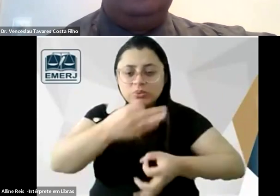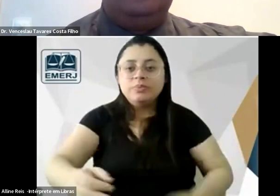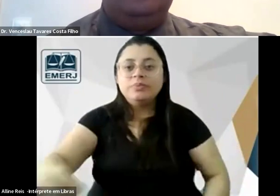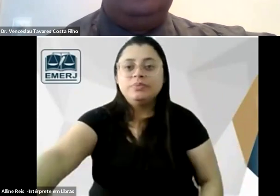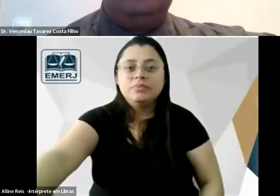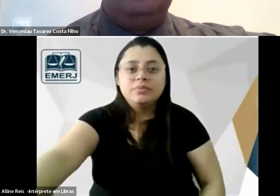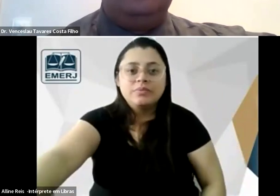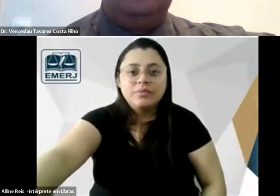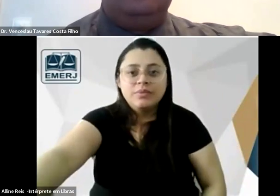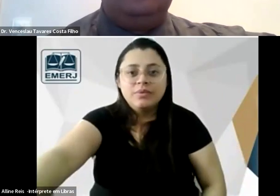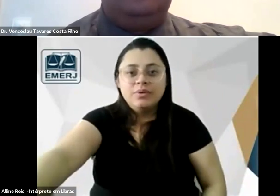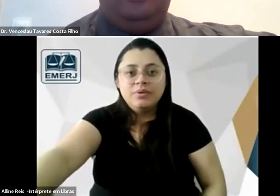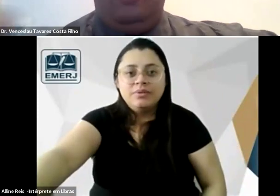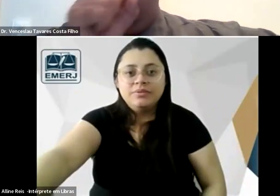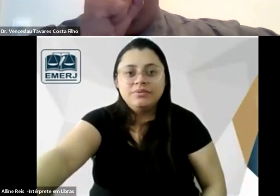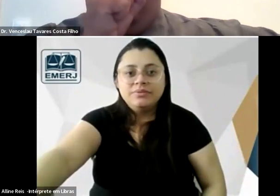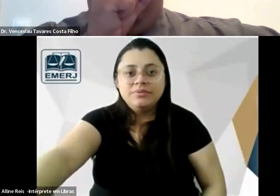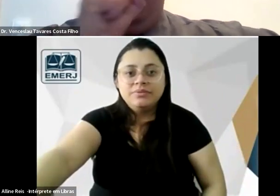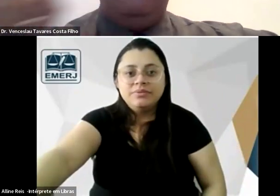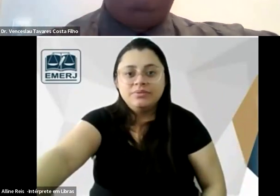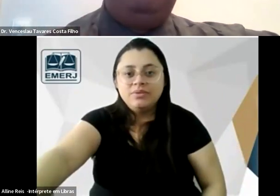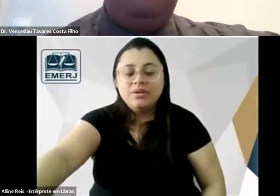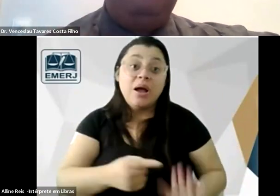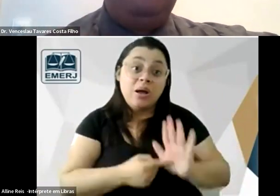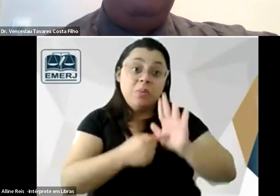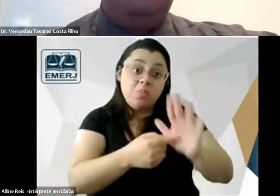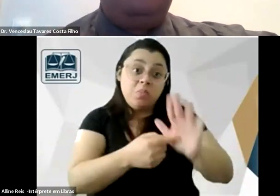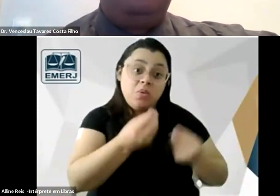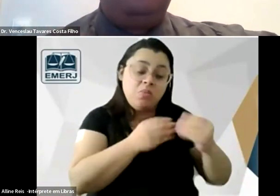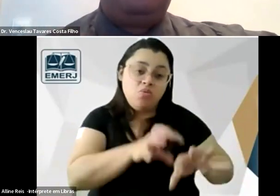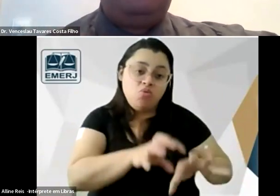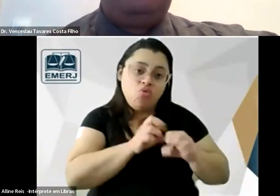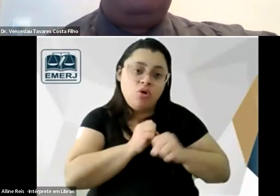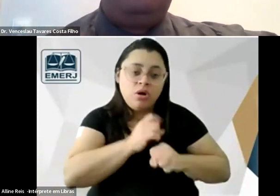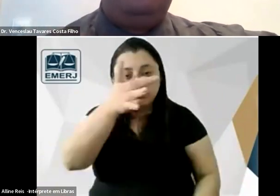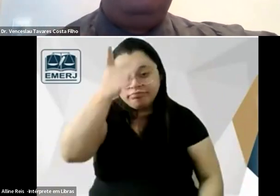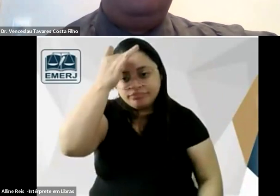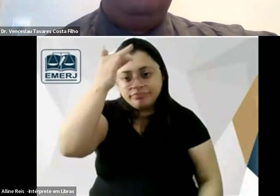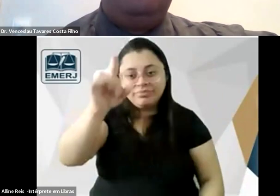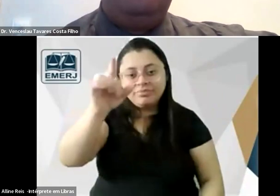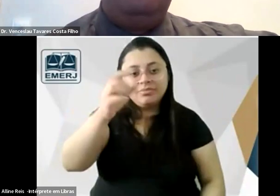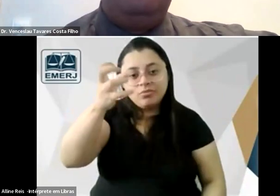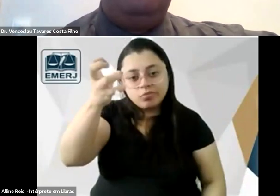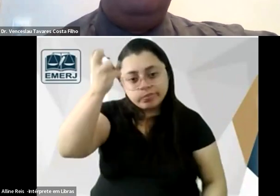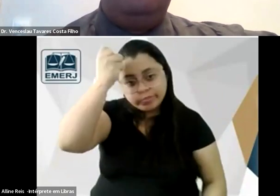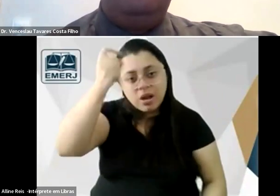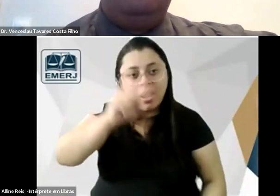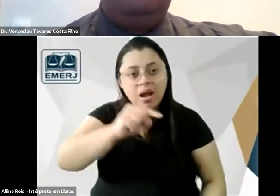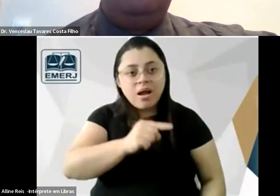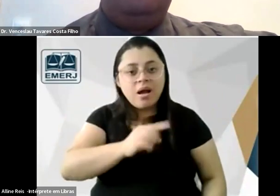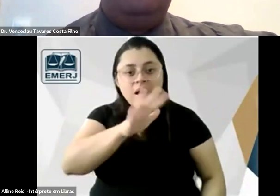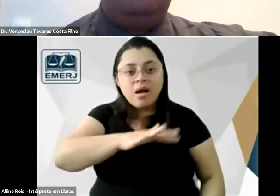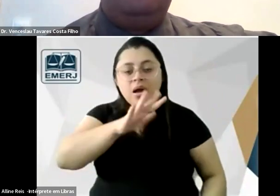aí como ele absorveu um pouco do pensamento e das ideias de Dostoiévski no próprio conjunto da